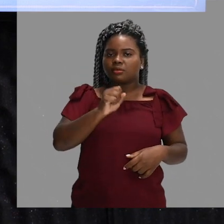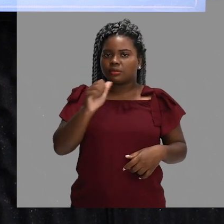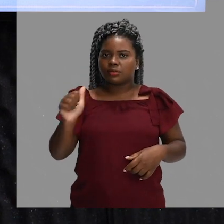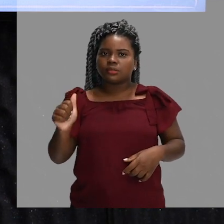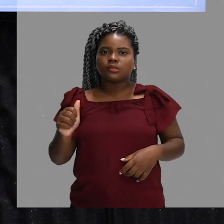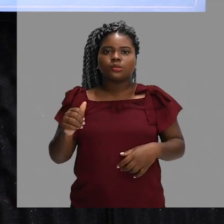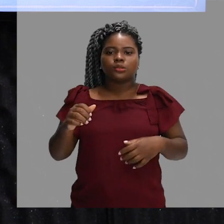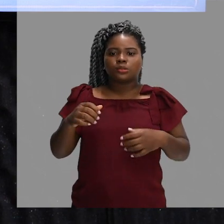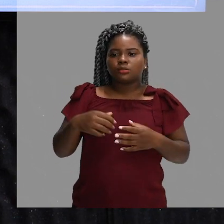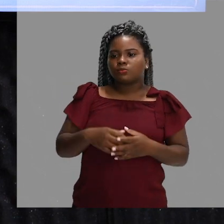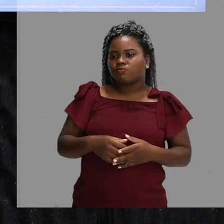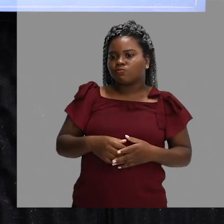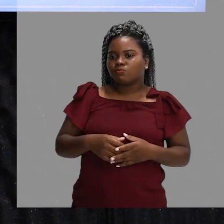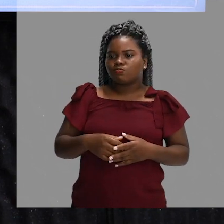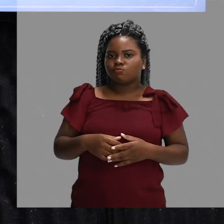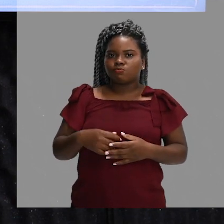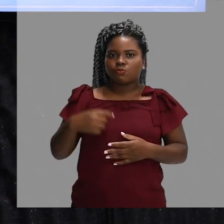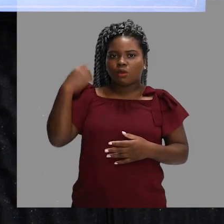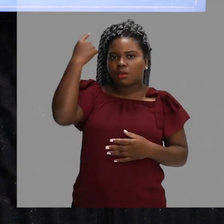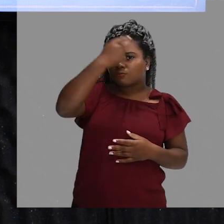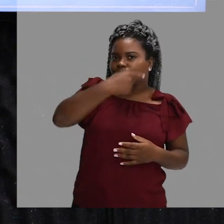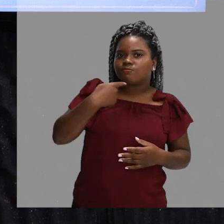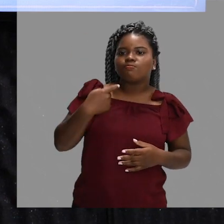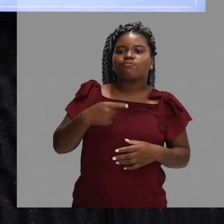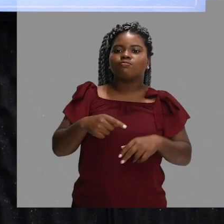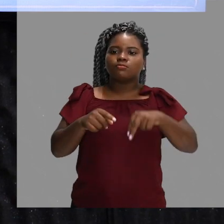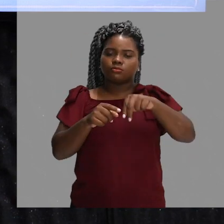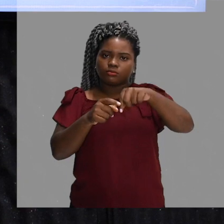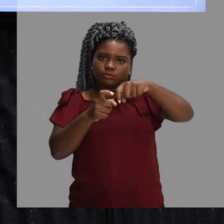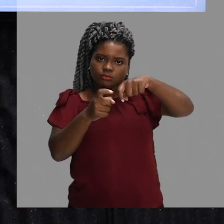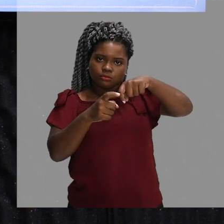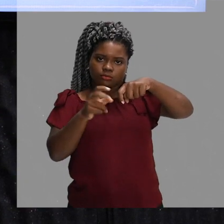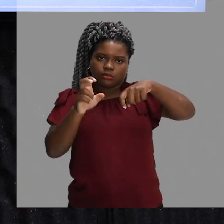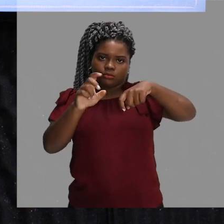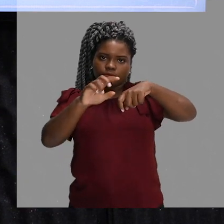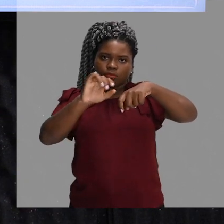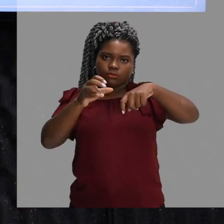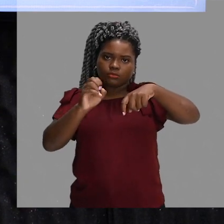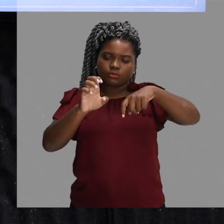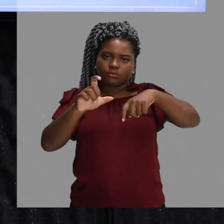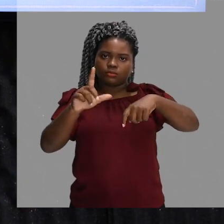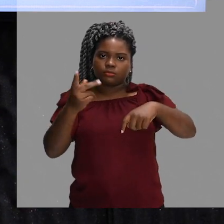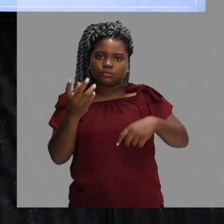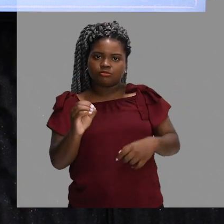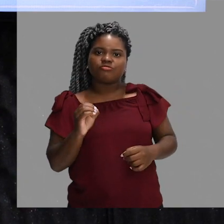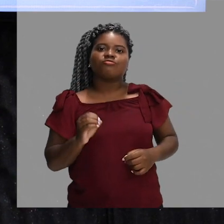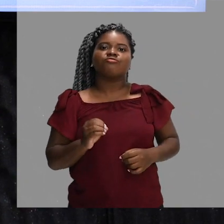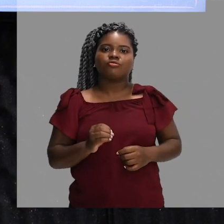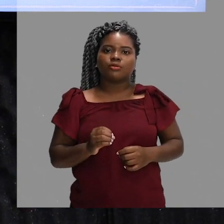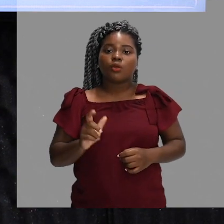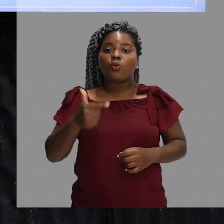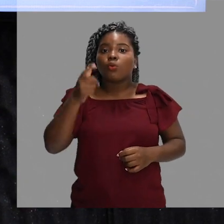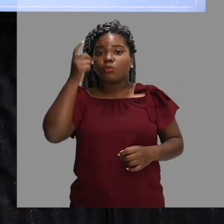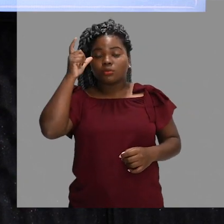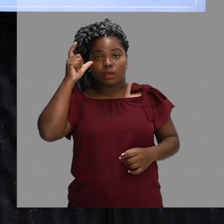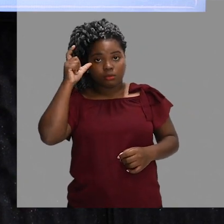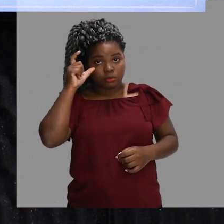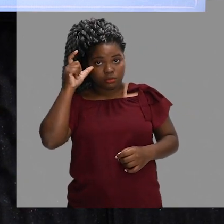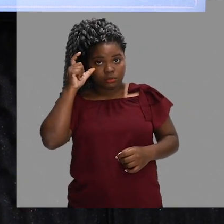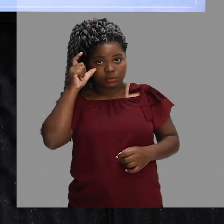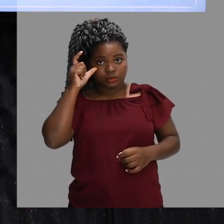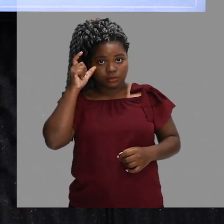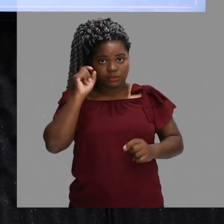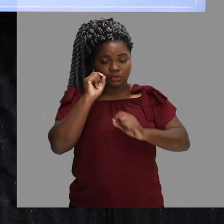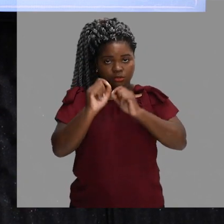fazer uma defesa com o pé, com o joelho. Eu posso colocar qualquer parte do meu corpo para realizar uma defesa. Querem saber uma outra curiosidade legal que tem em relação ao voleibol,